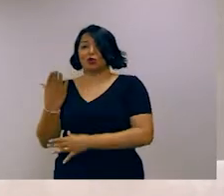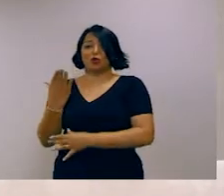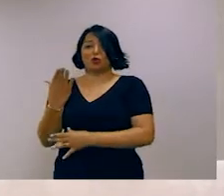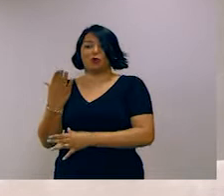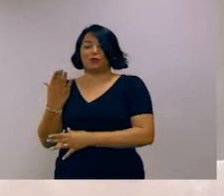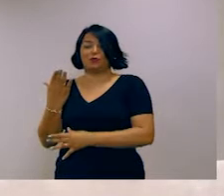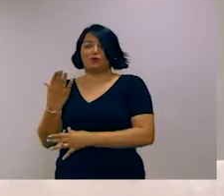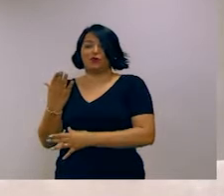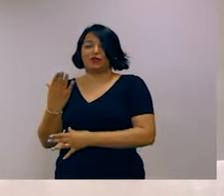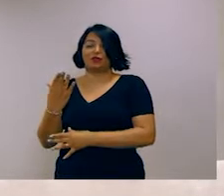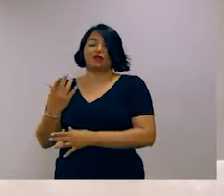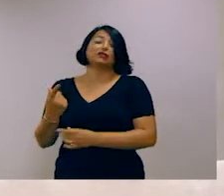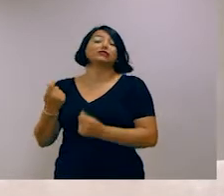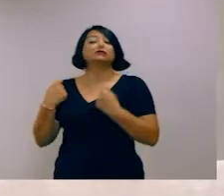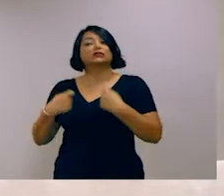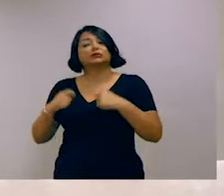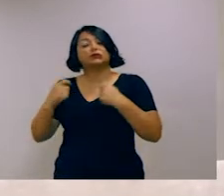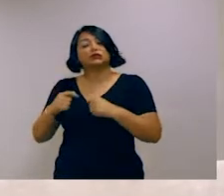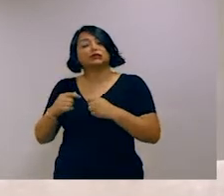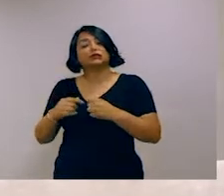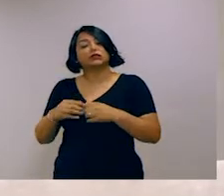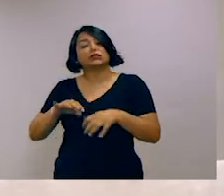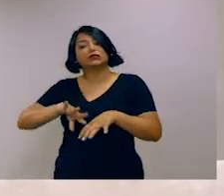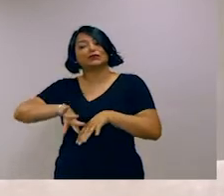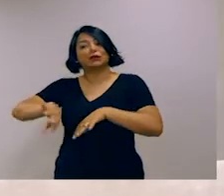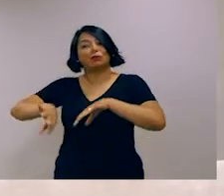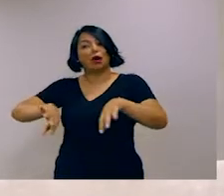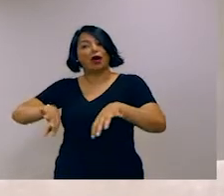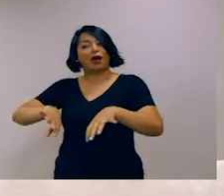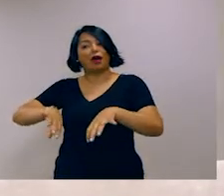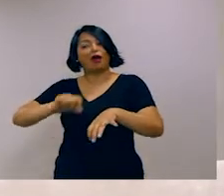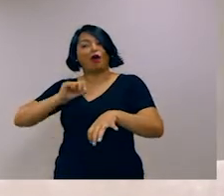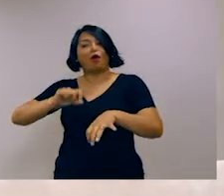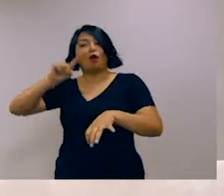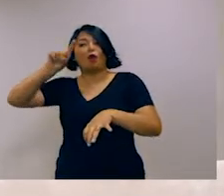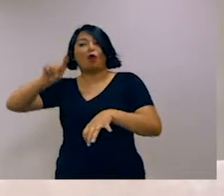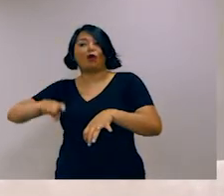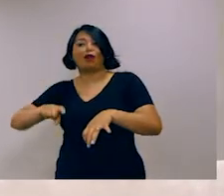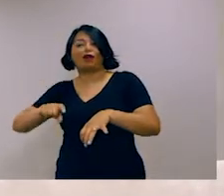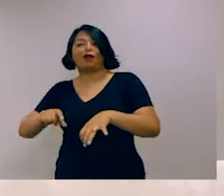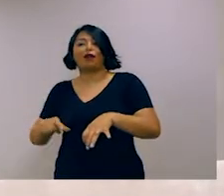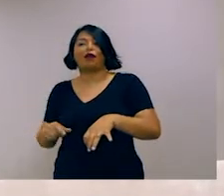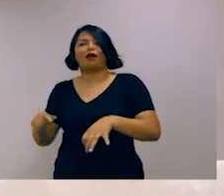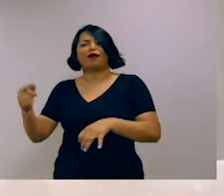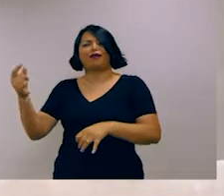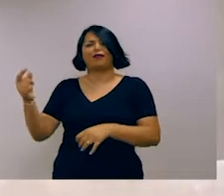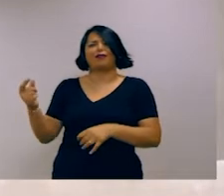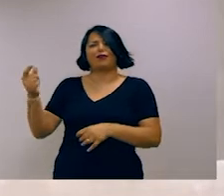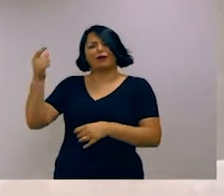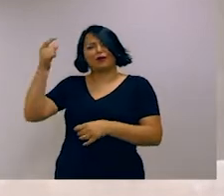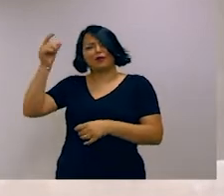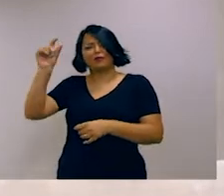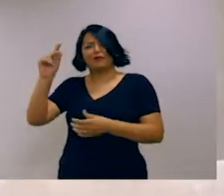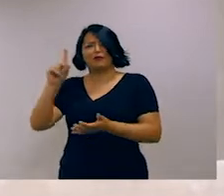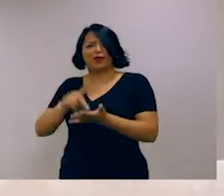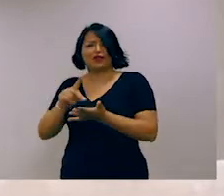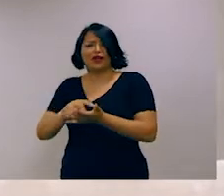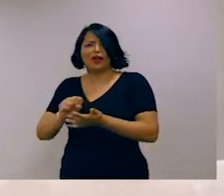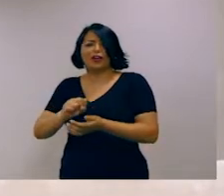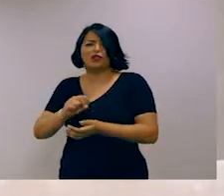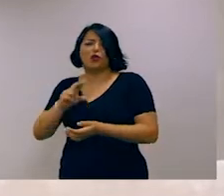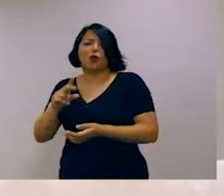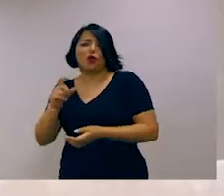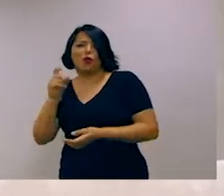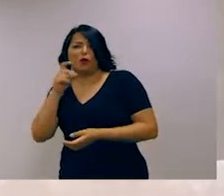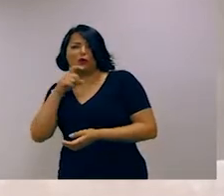alusivo. Você precisa conseguir entender o que é que, sei o personagem de um romance está pensando para conseguir entender o que é o romance está